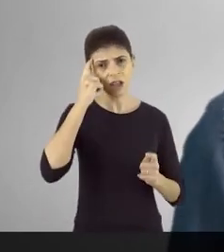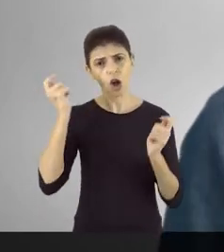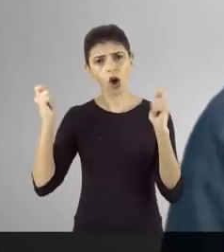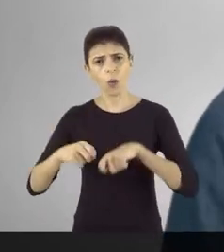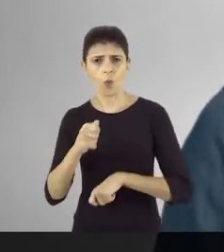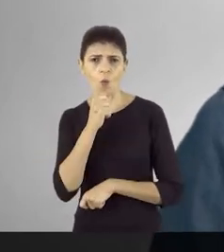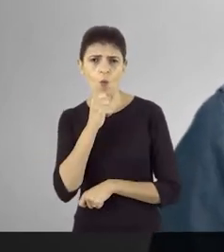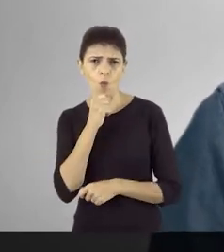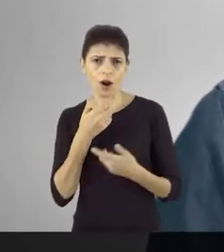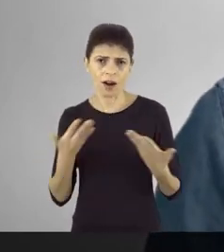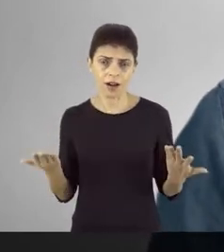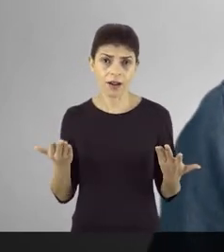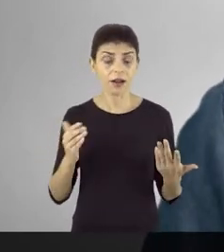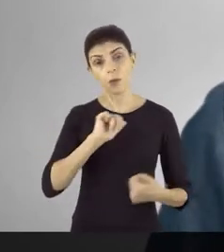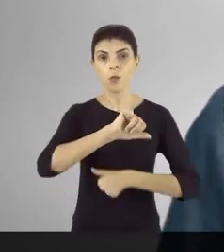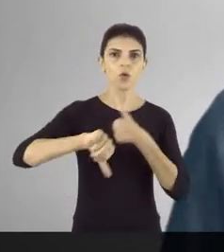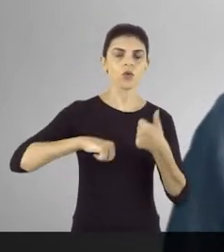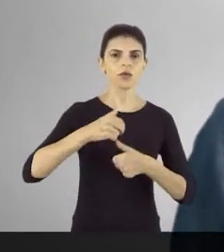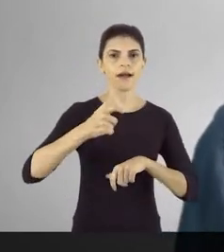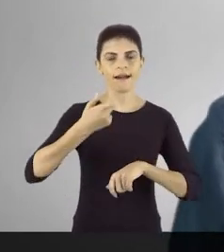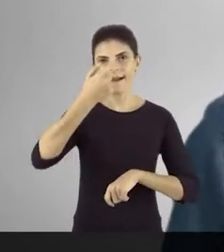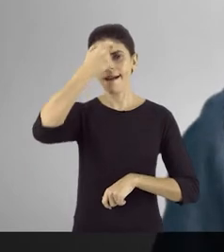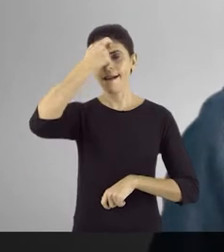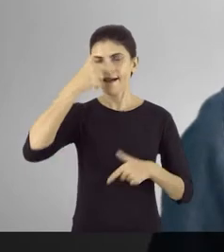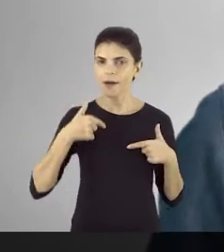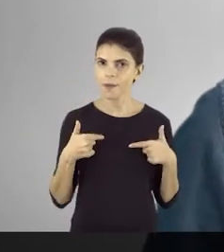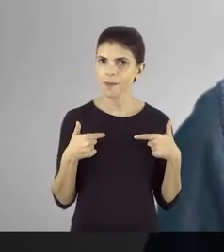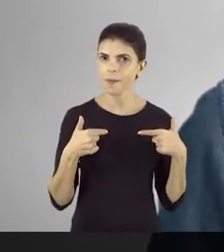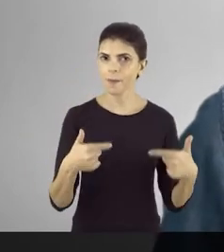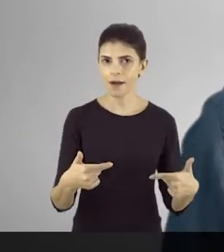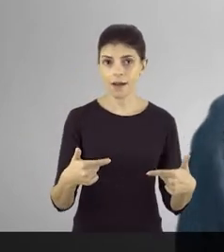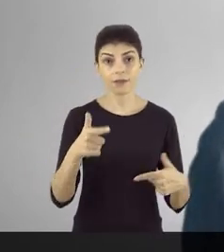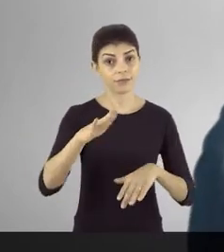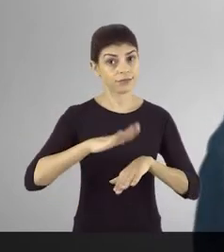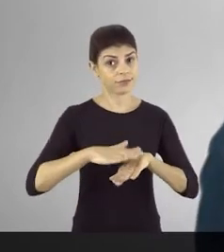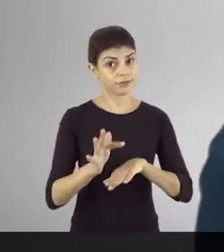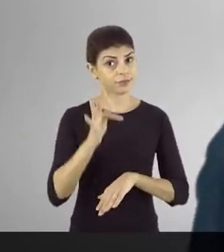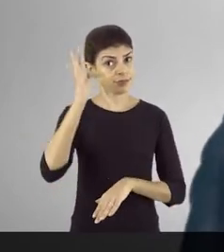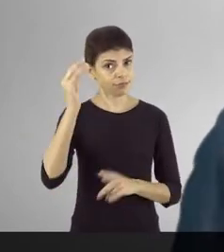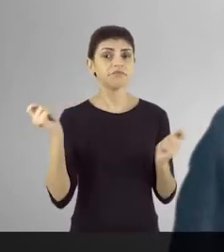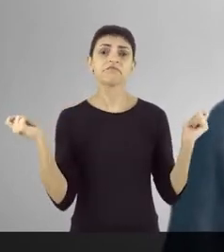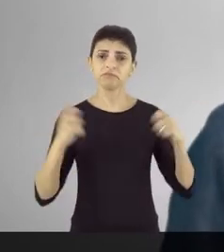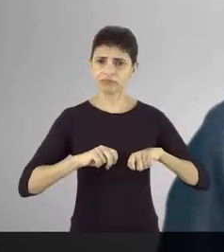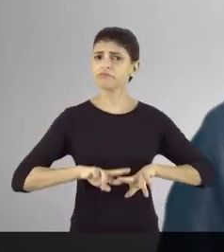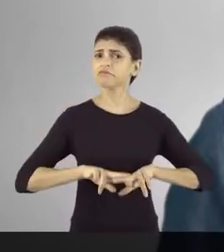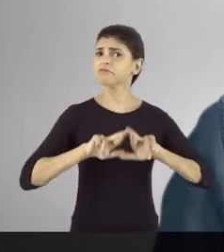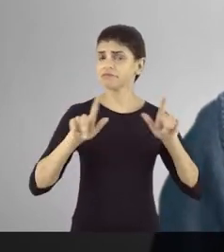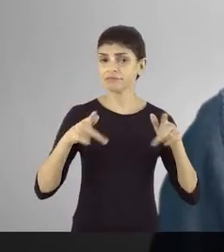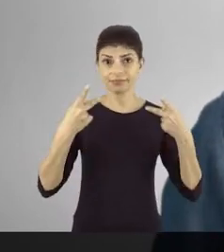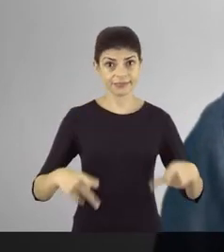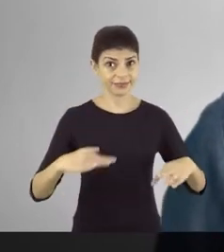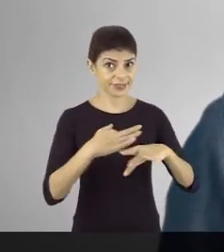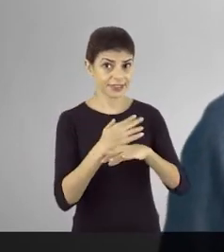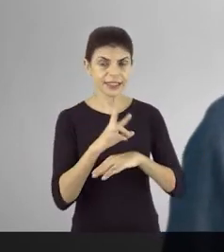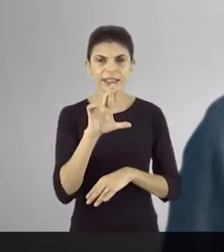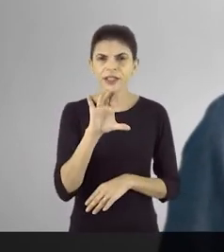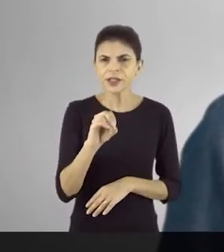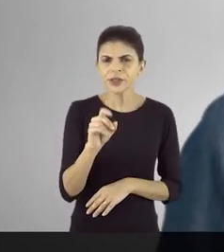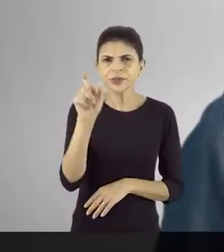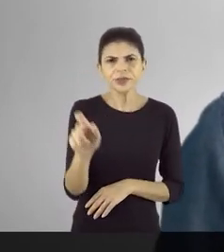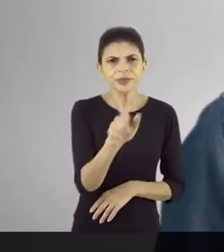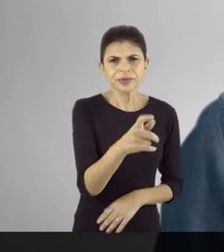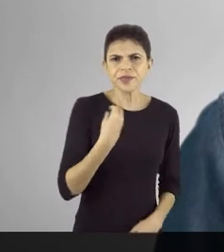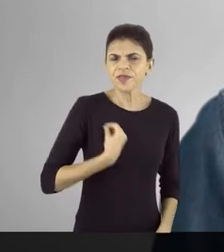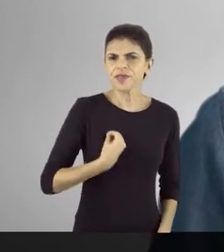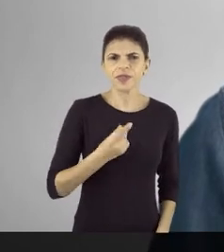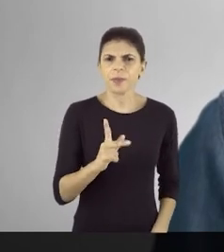e da incompetência. Ou se vamos mudar nosso rumo. Nosso destino pode ser diferente. Nossa cidade e